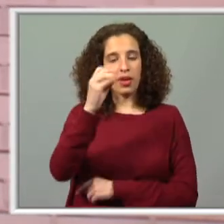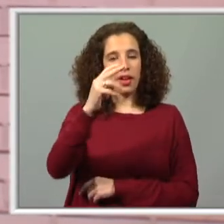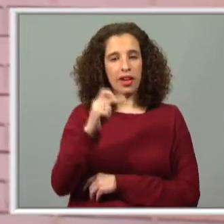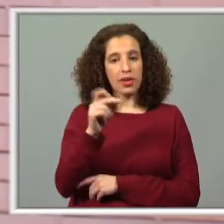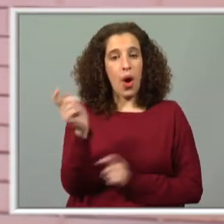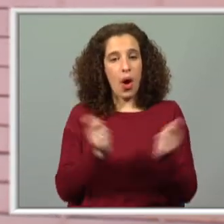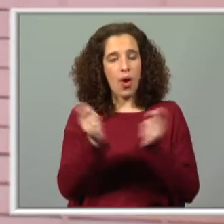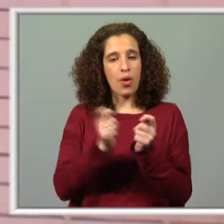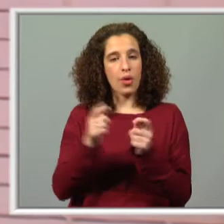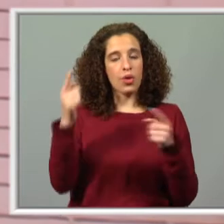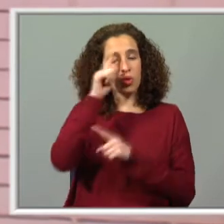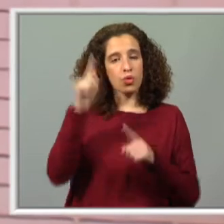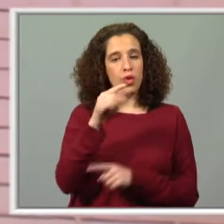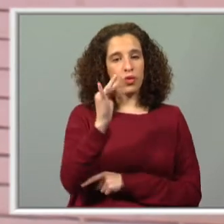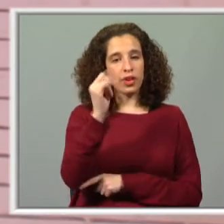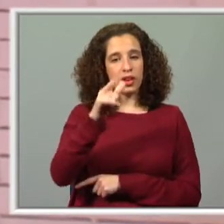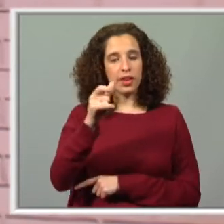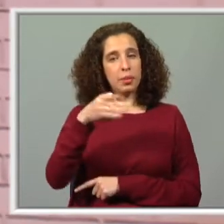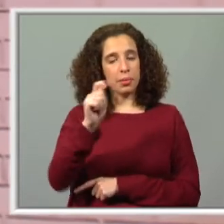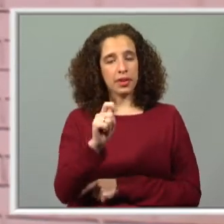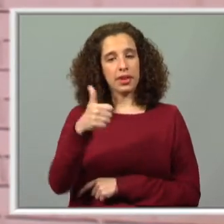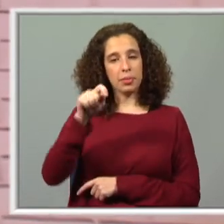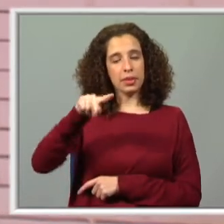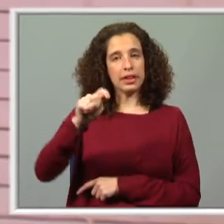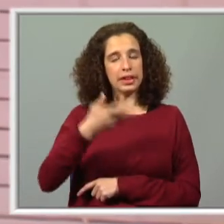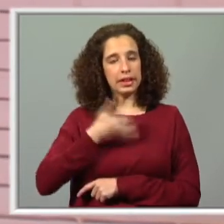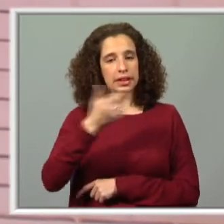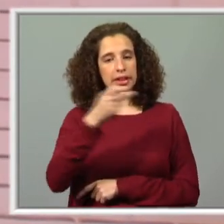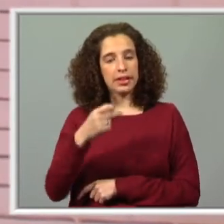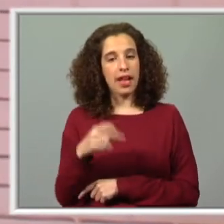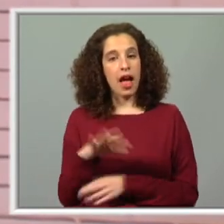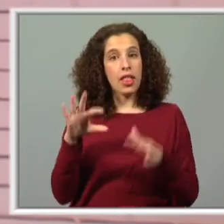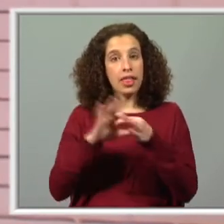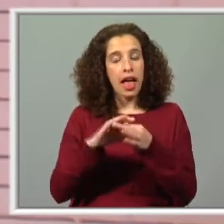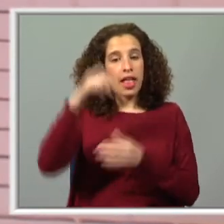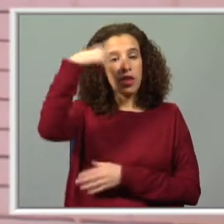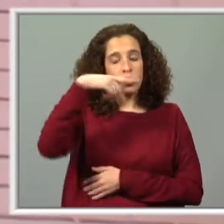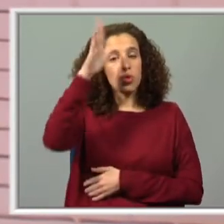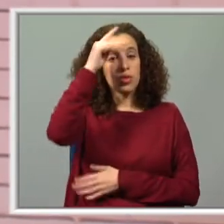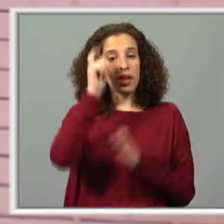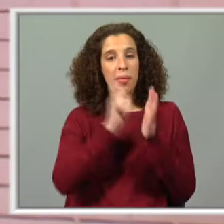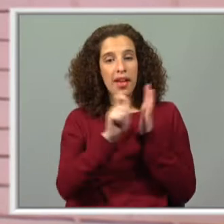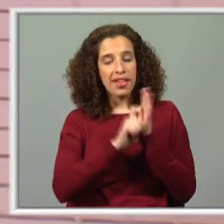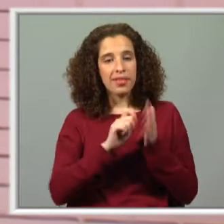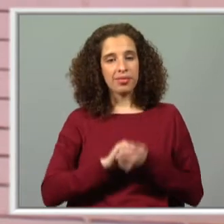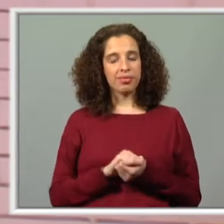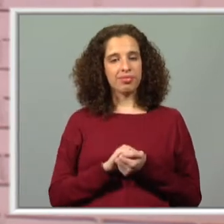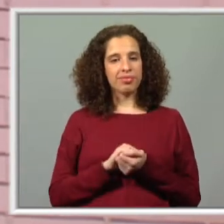organizou com as pessoas Filipe e Benedita sobre a história dos nossos animais escritores.